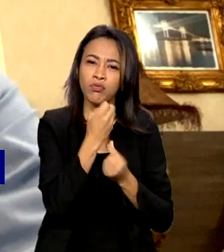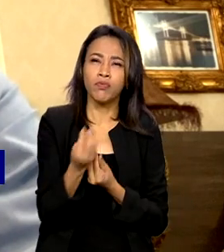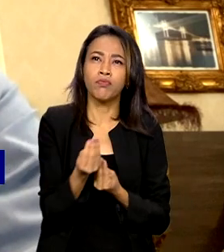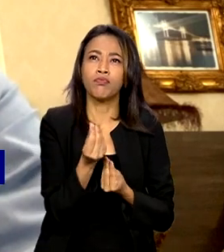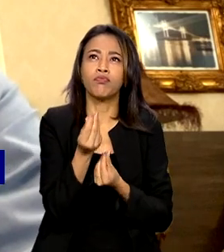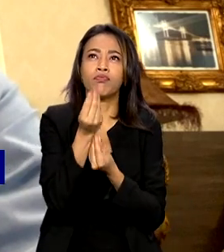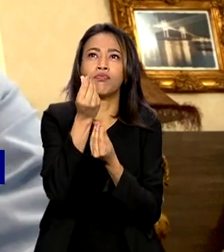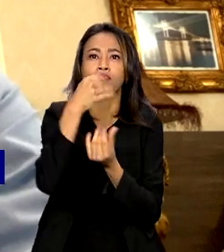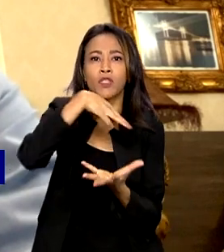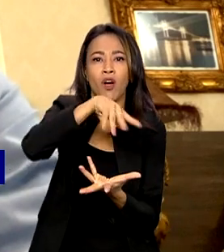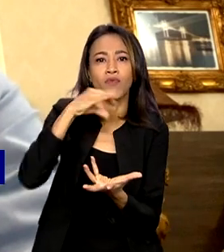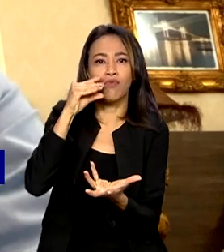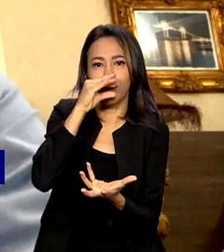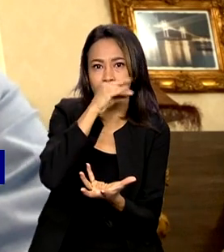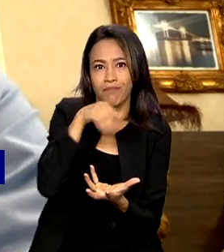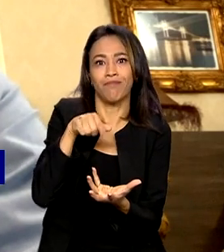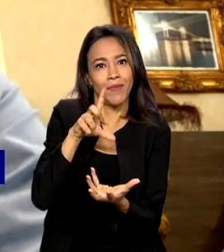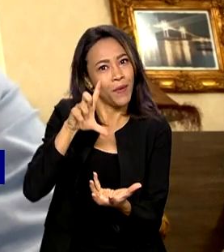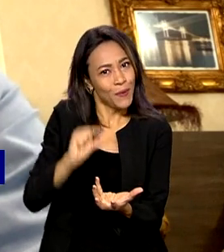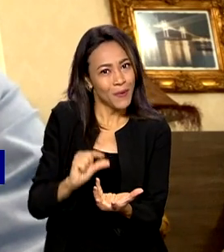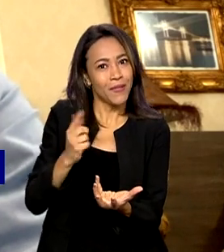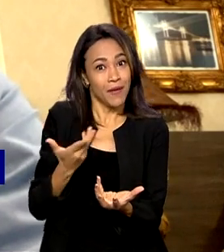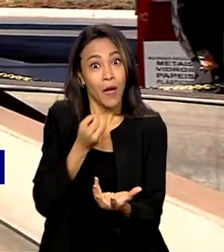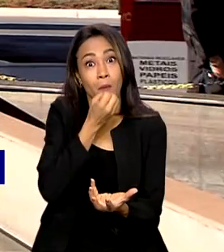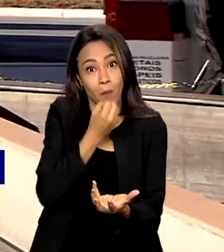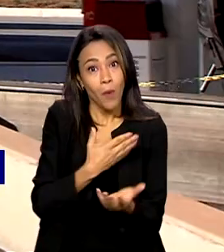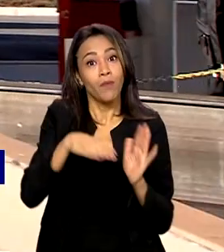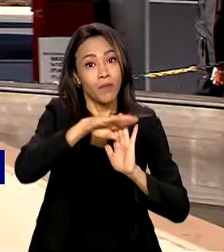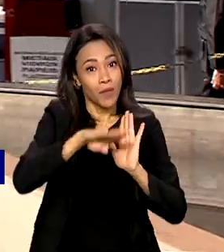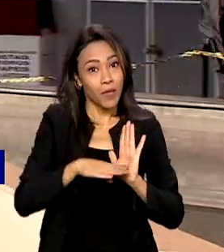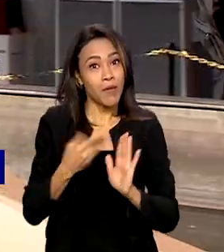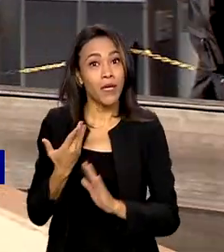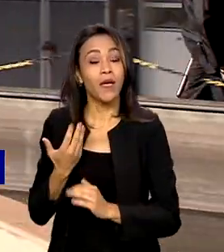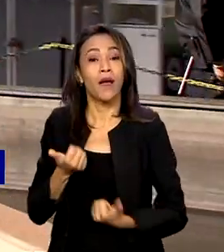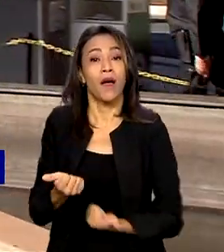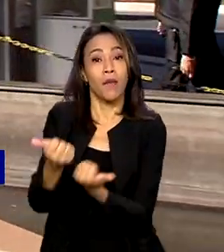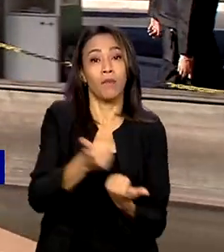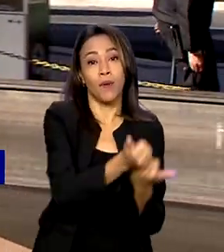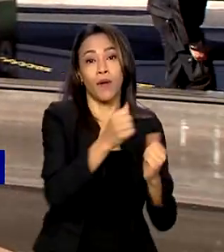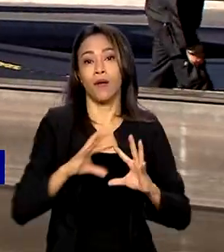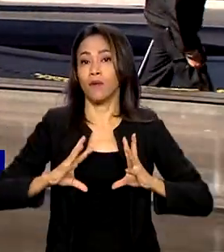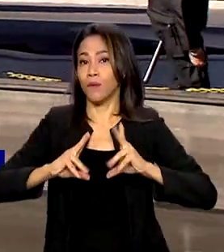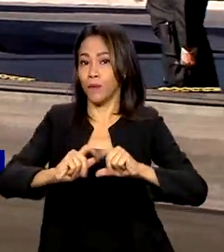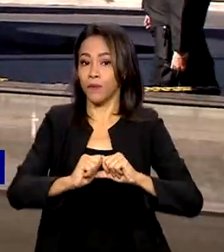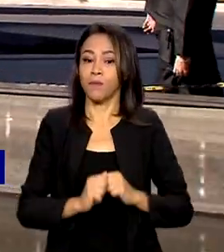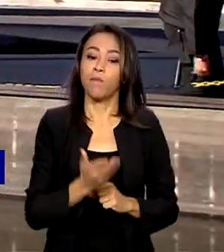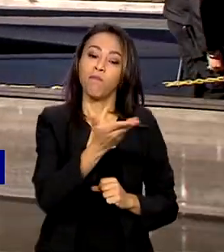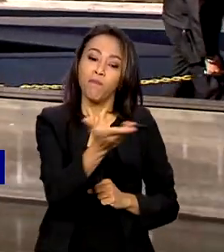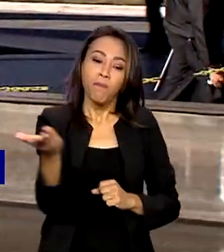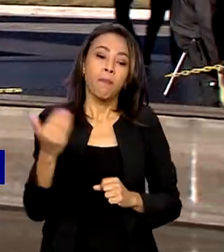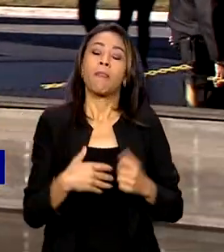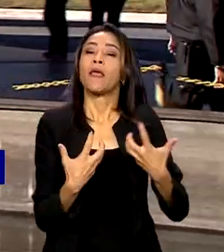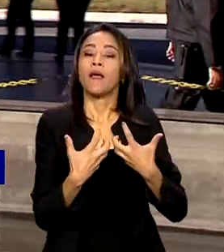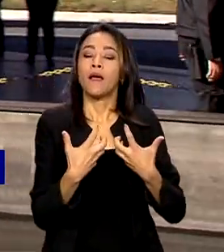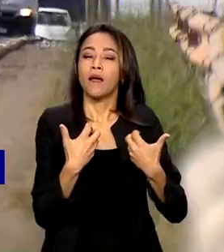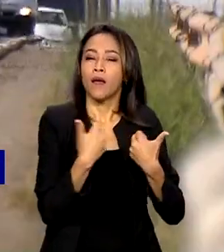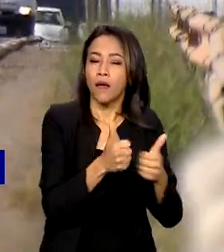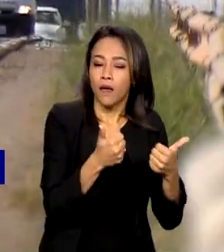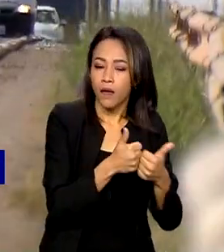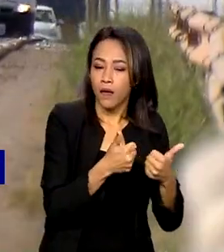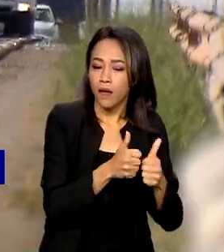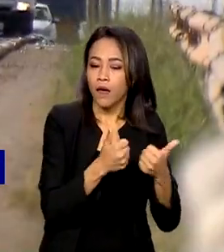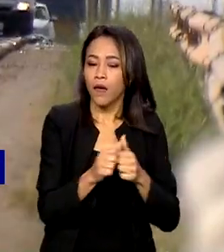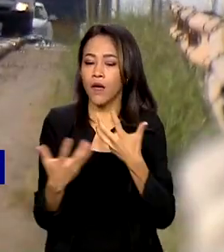Então é um programa bom a todos. O teto de crédito para ônibus e caminhões segue o mesmo.